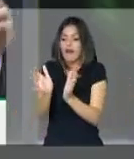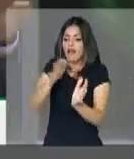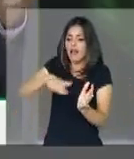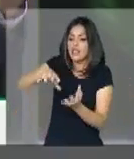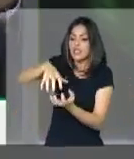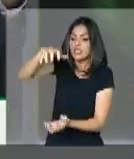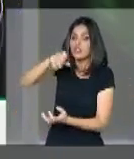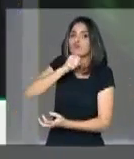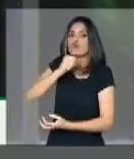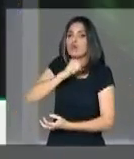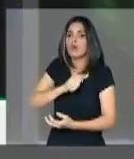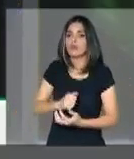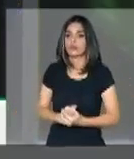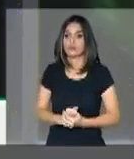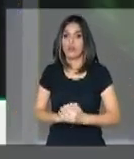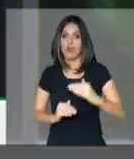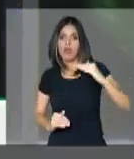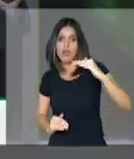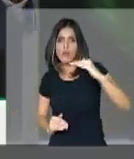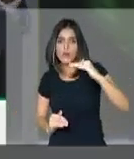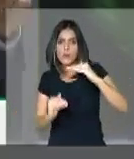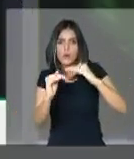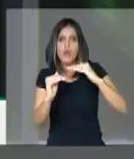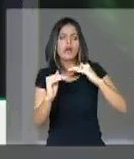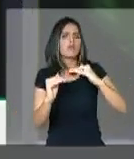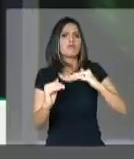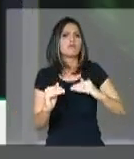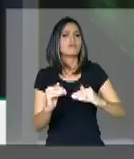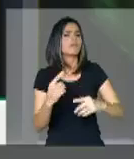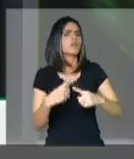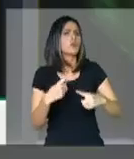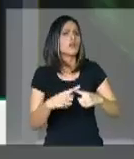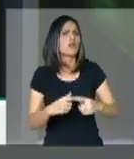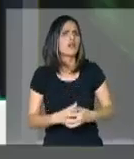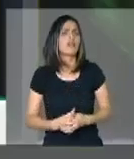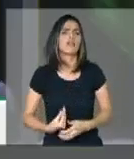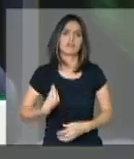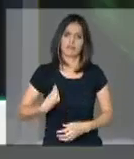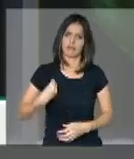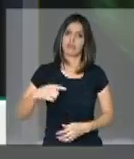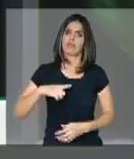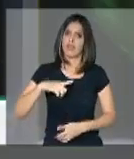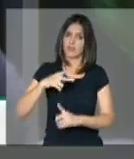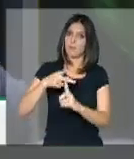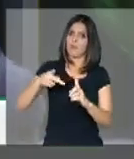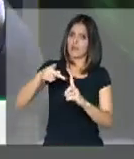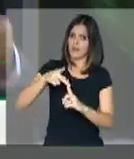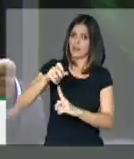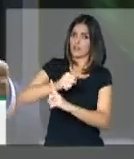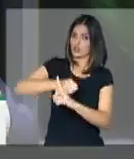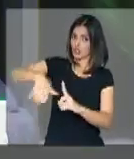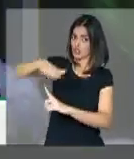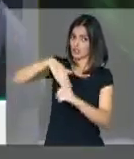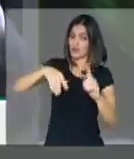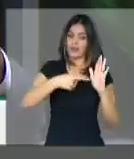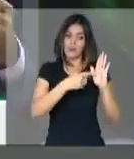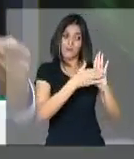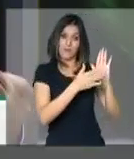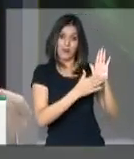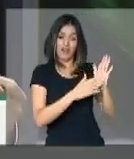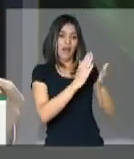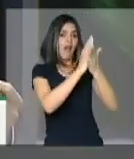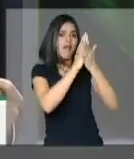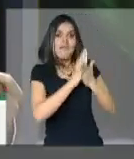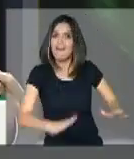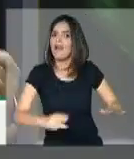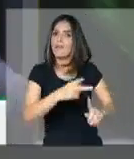essa desigualdade cai pela metade, presidente. Por uma única razão, a existência da Previdência Social. Esta reforma acaba